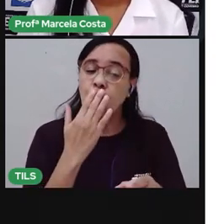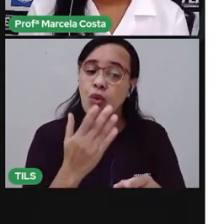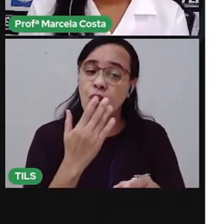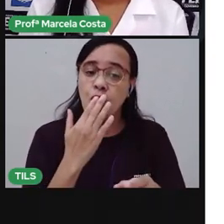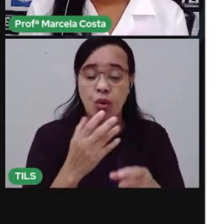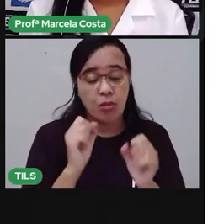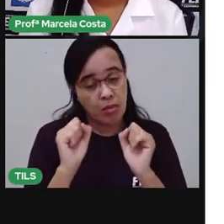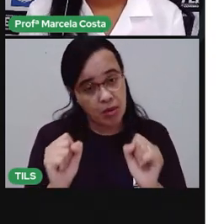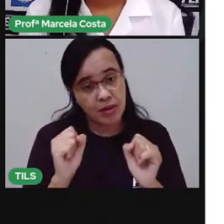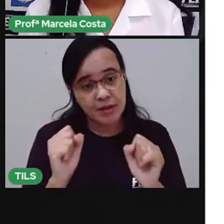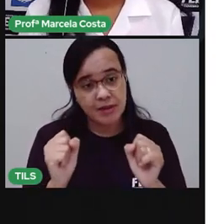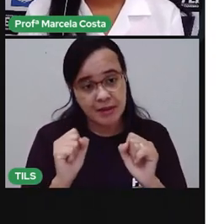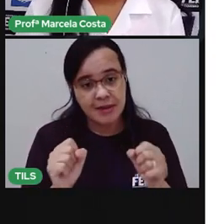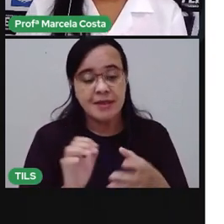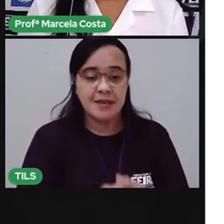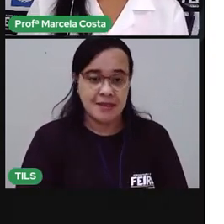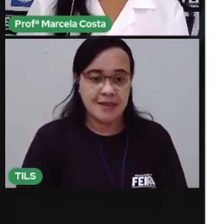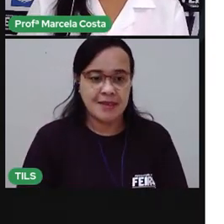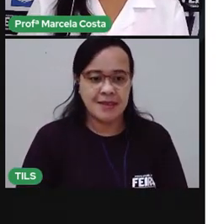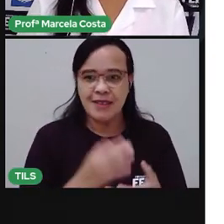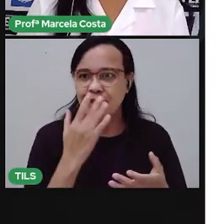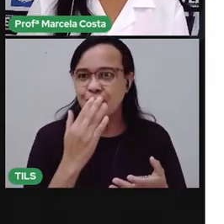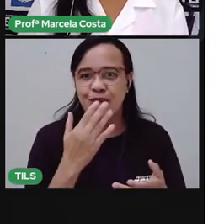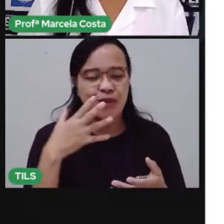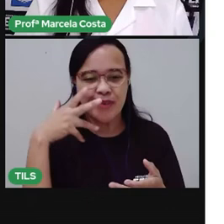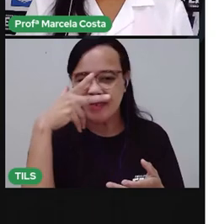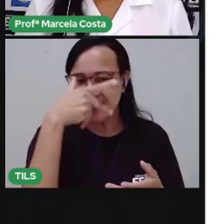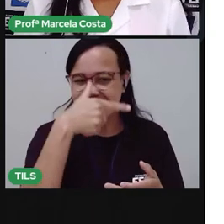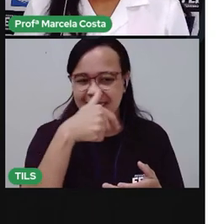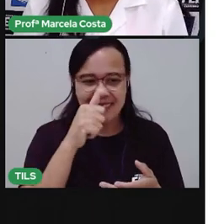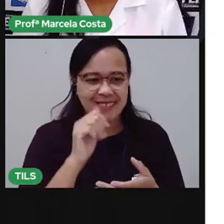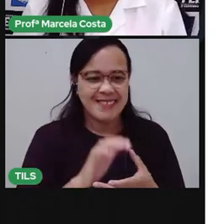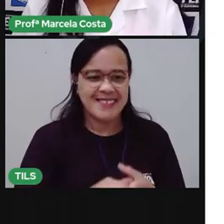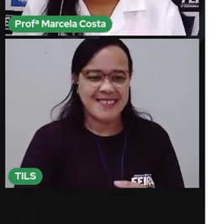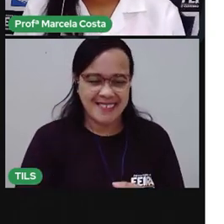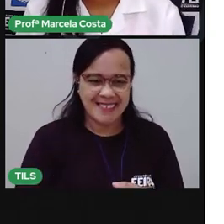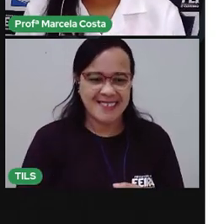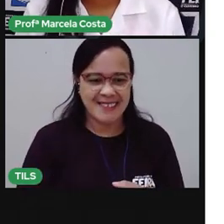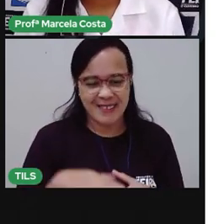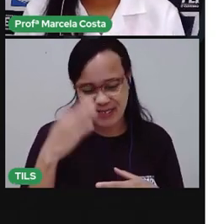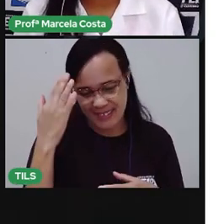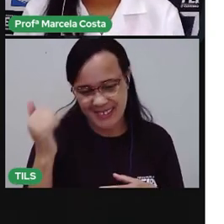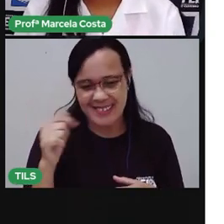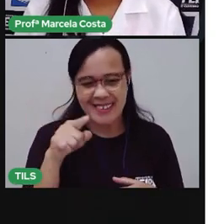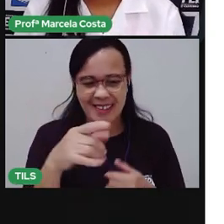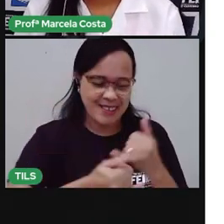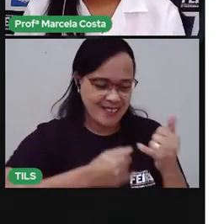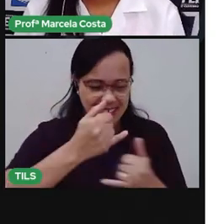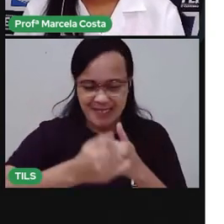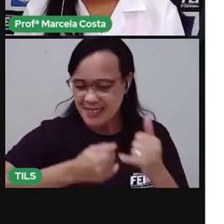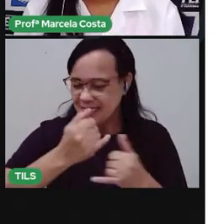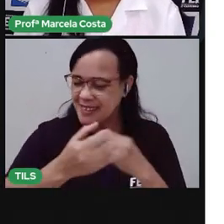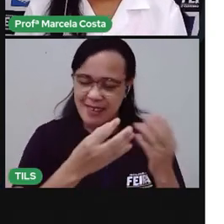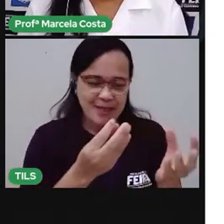Para deixar o jogo bem colorido E eu tenho certeza Que você vai se divertir com isso